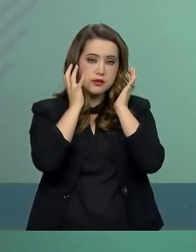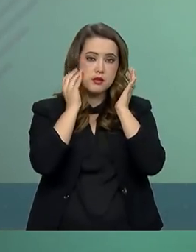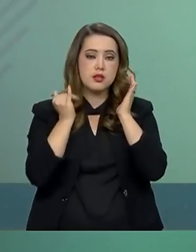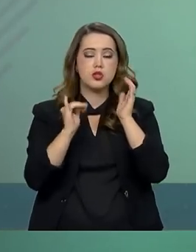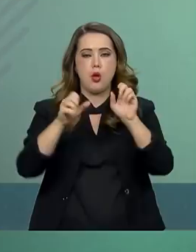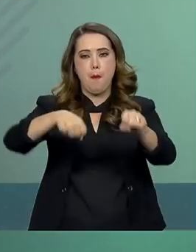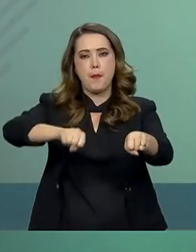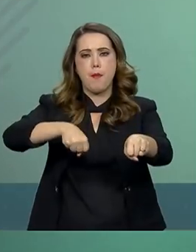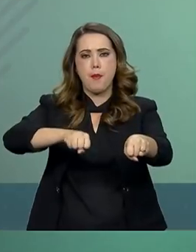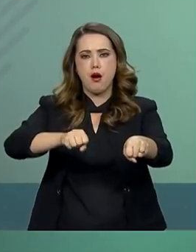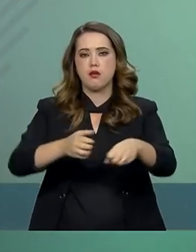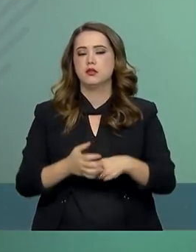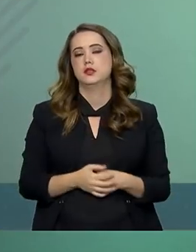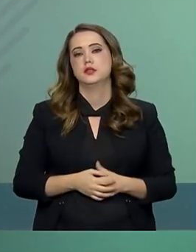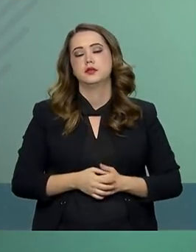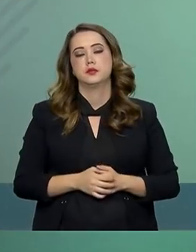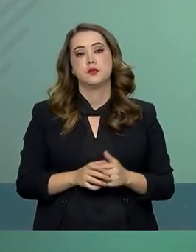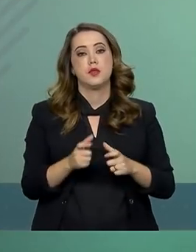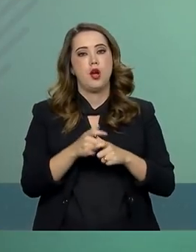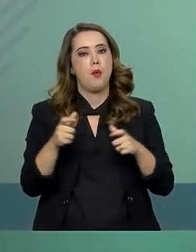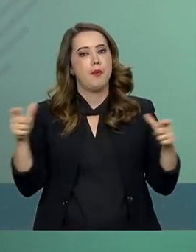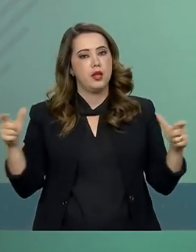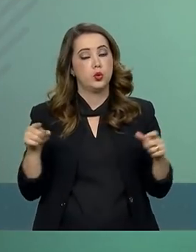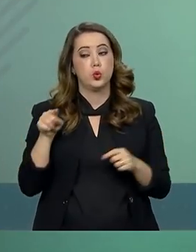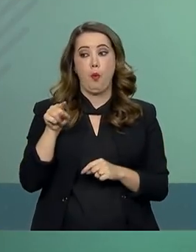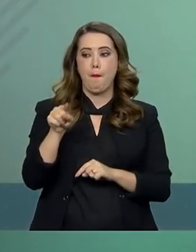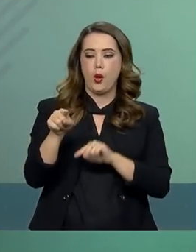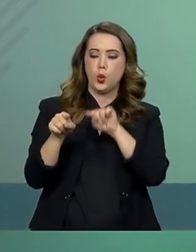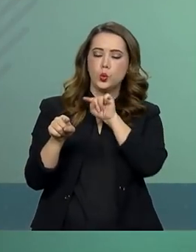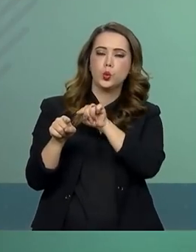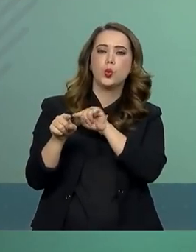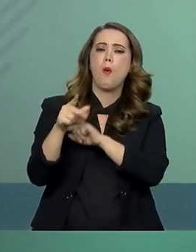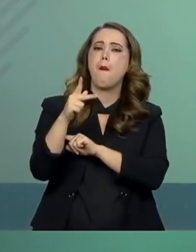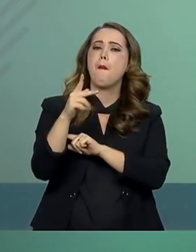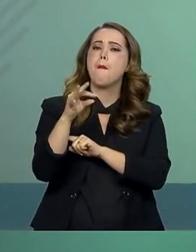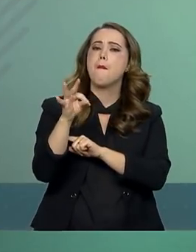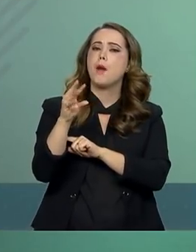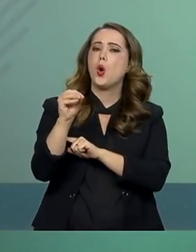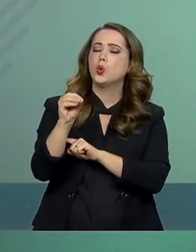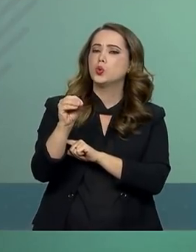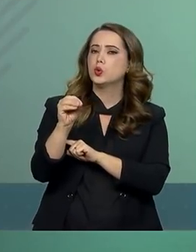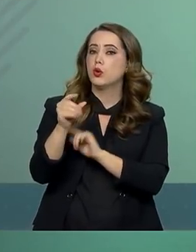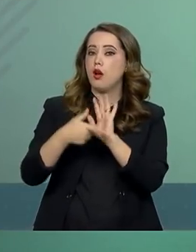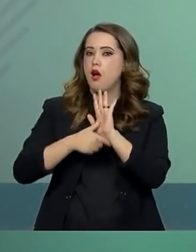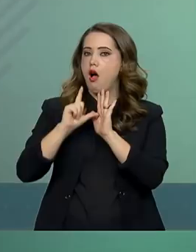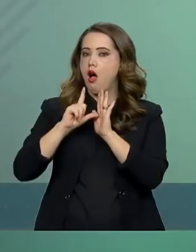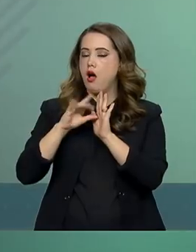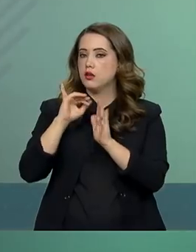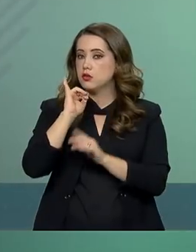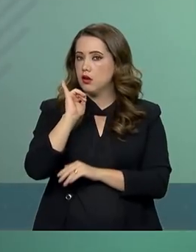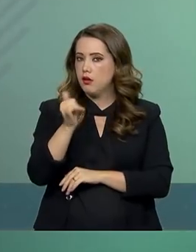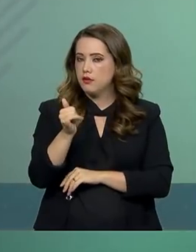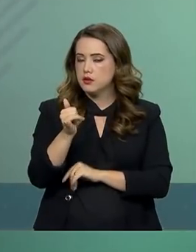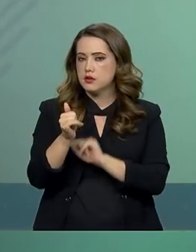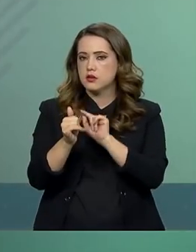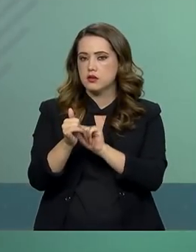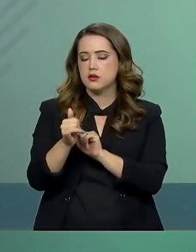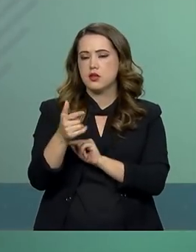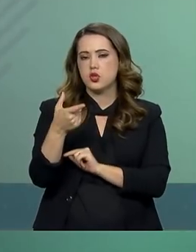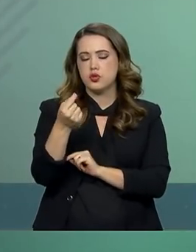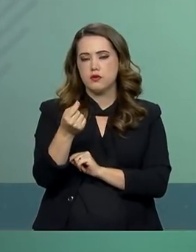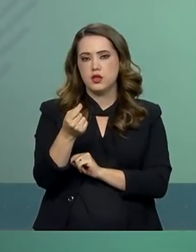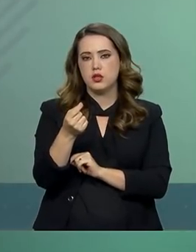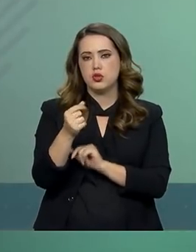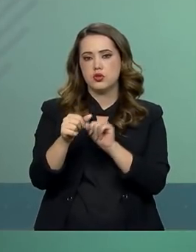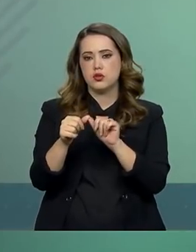Aumento do total de pontos antes da aplicação de suspensão de 20 para 40 pontos.